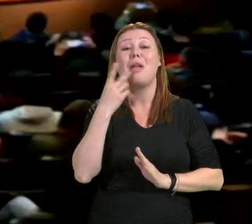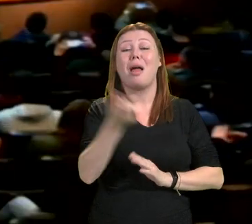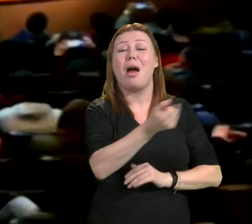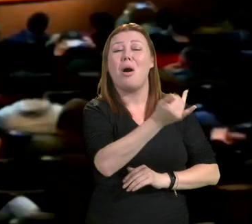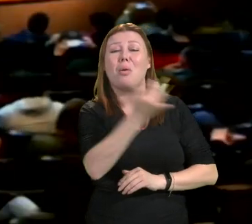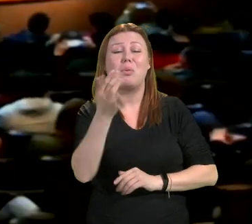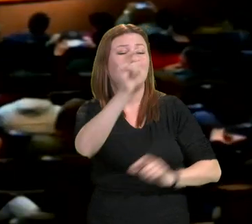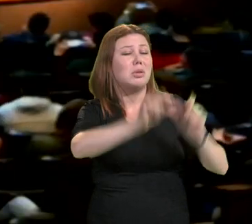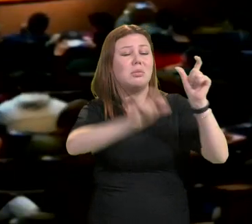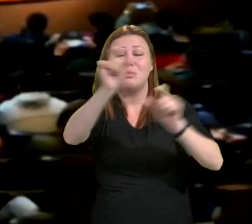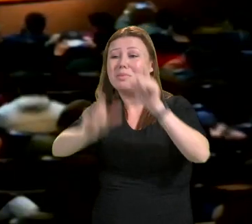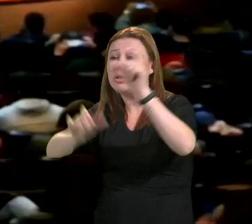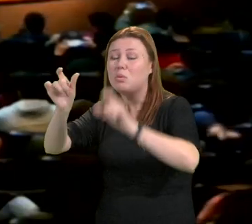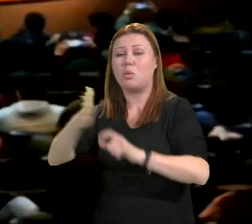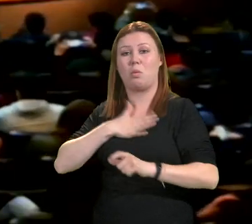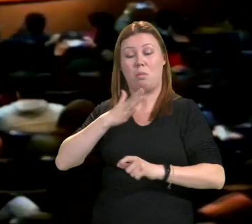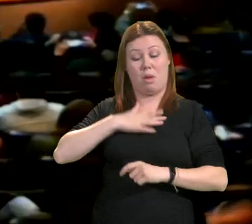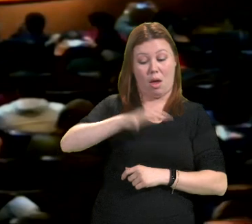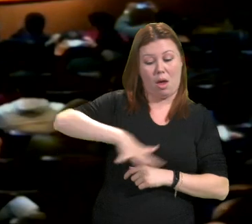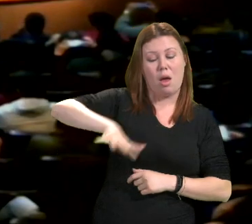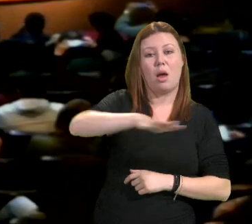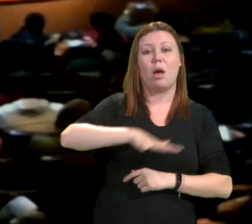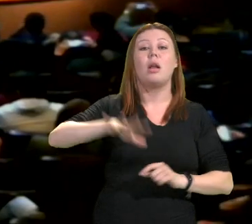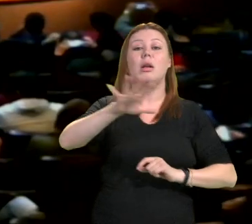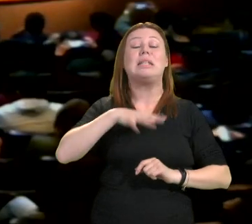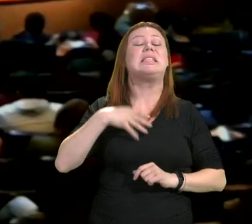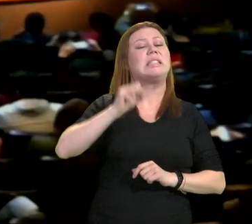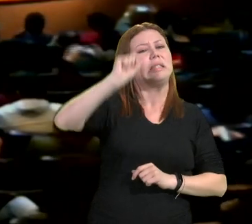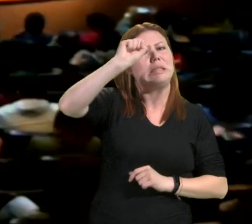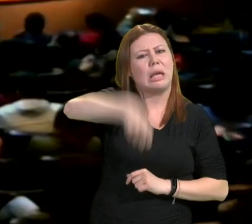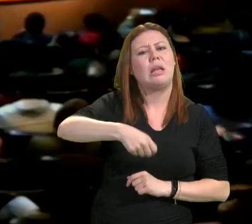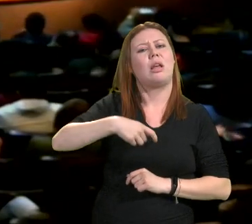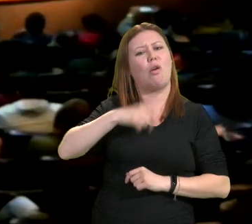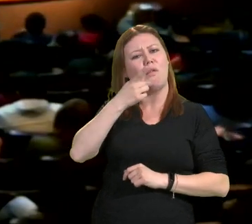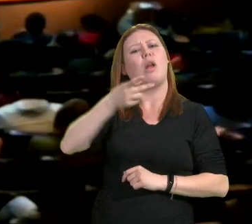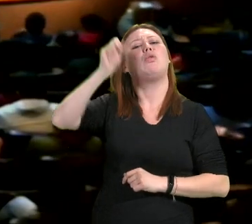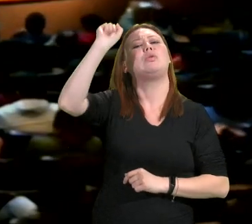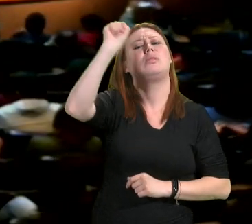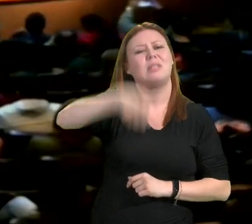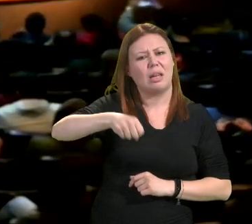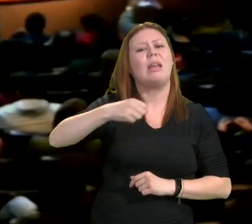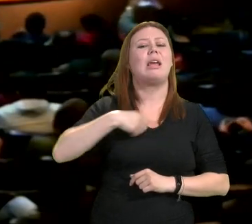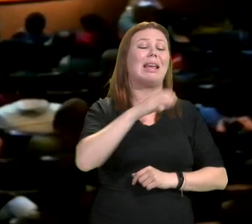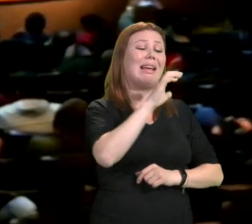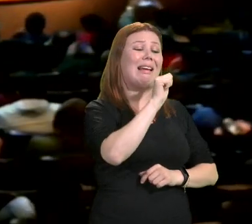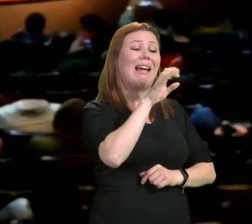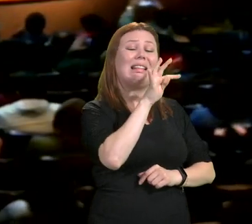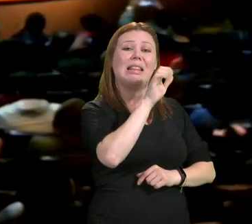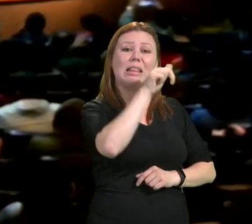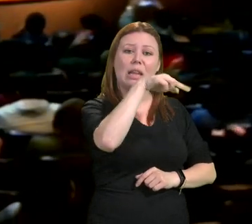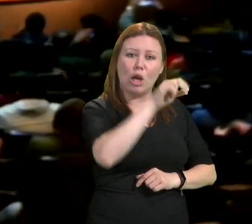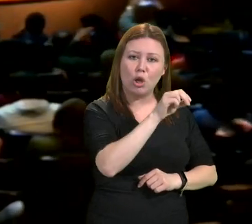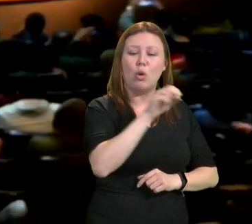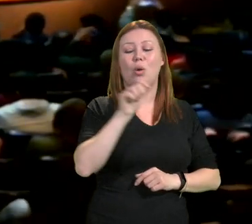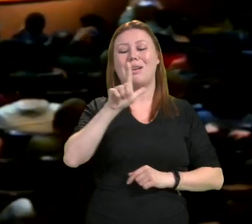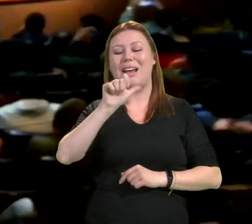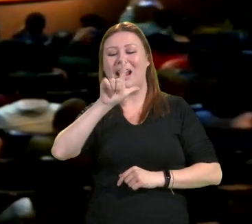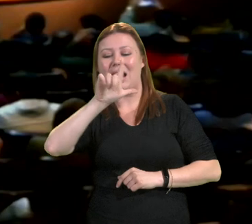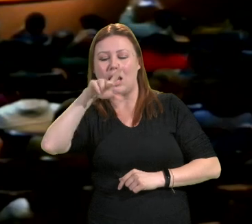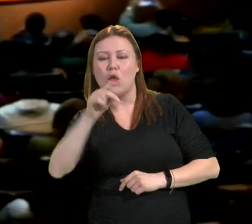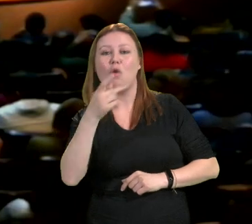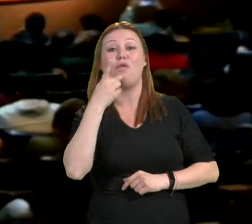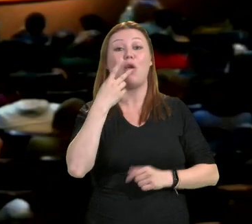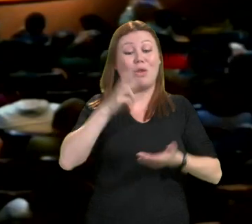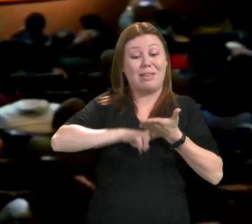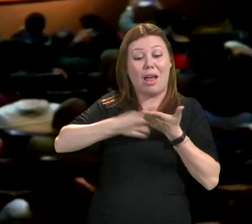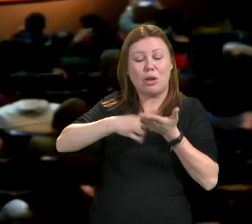meu setor, então, quero dizer sim, eu digo sim, como disse Caetano Galindo, na tradução brilhante que